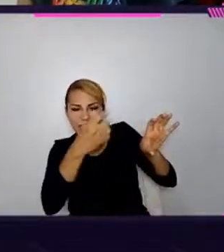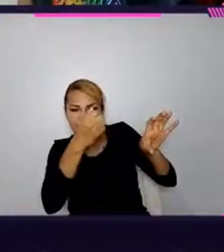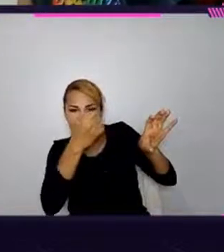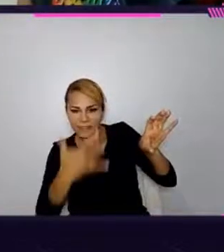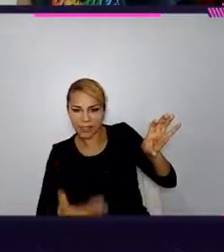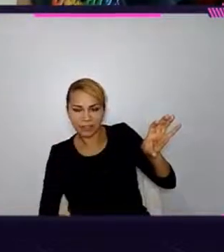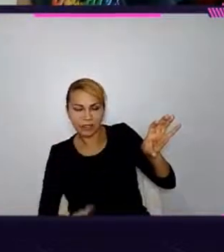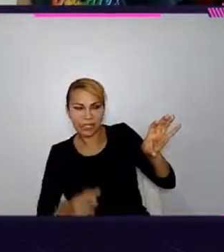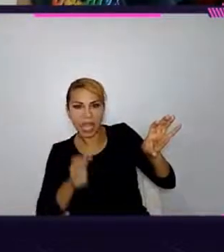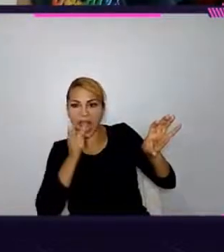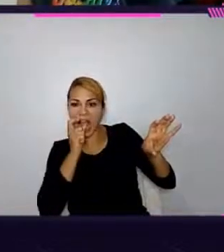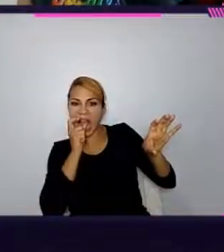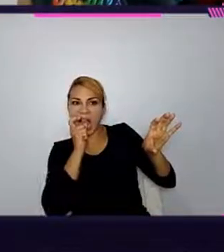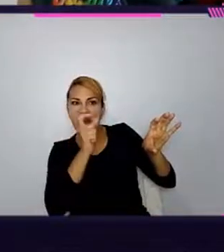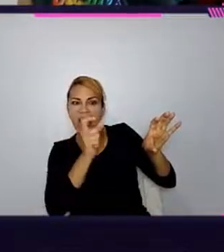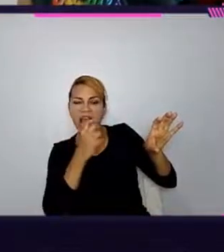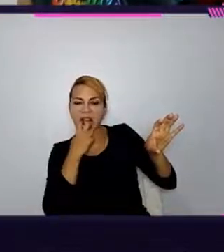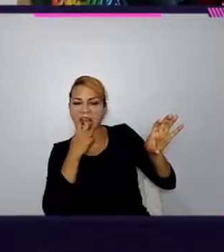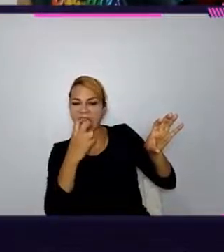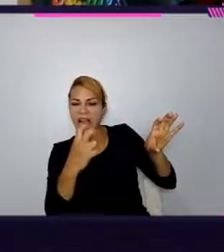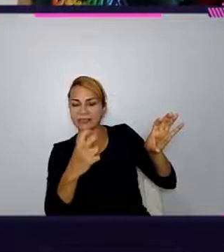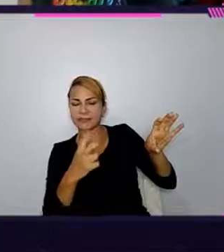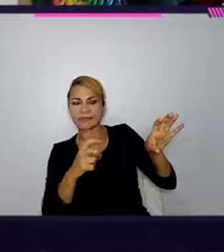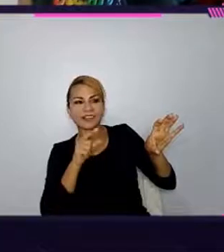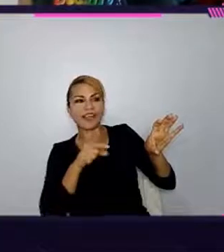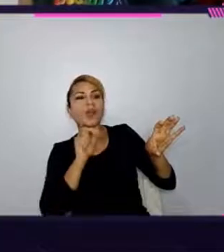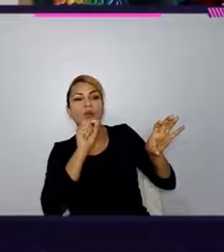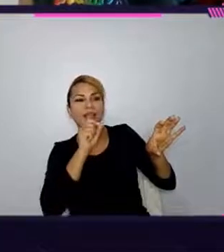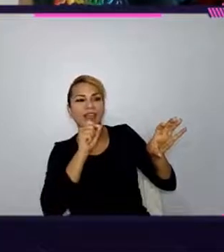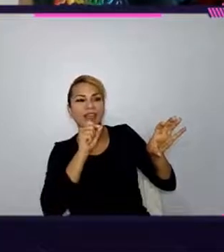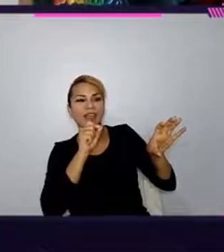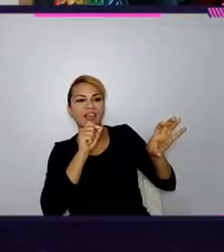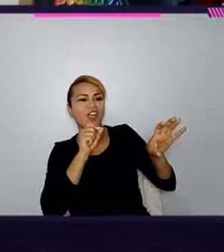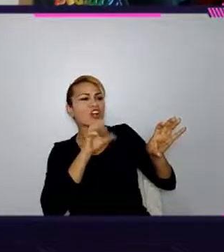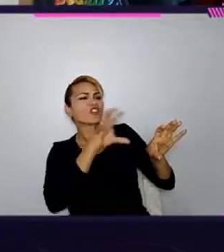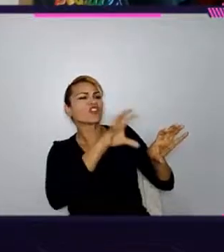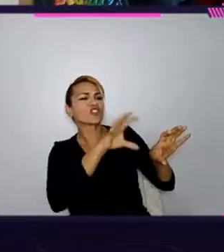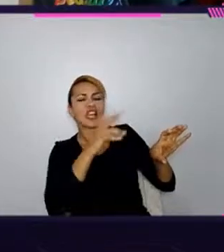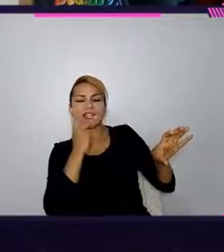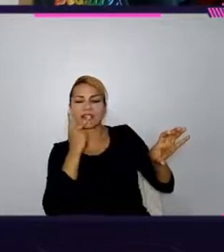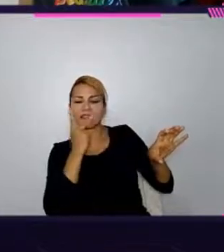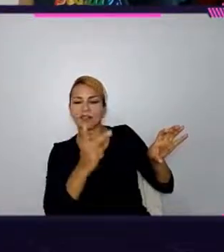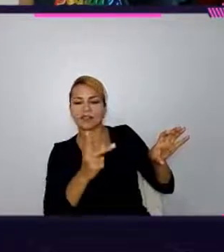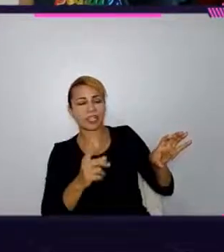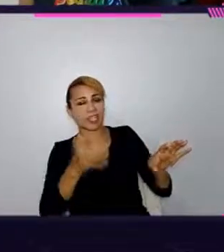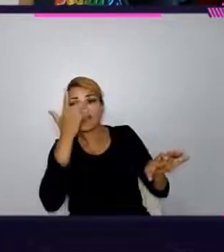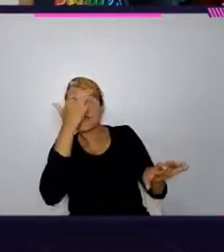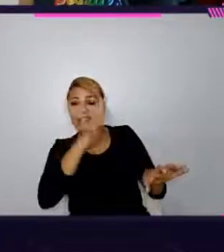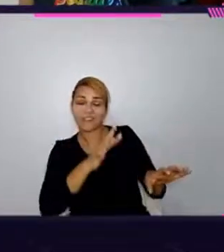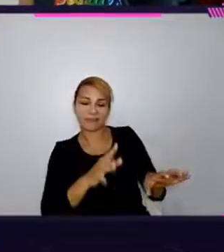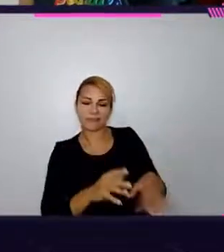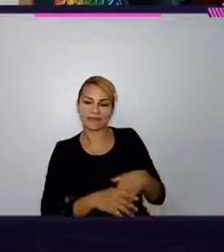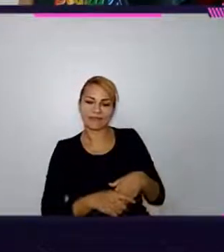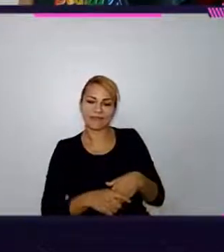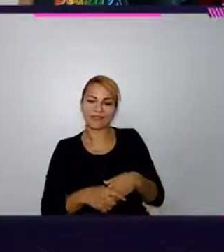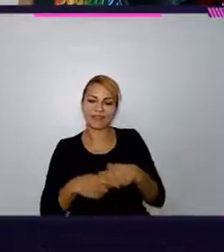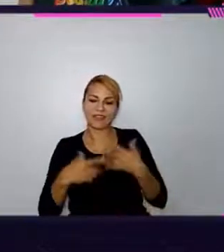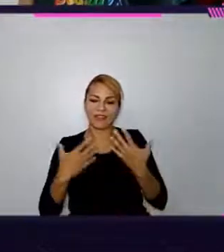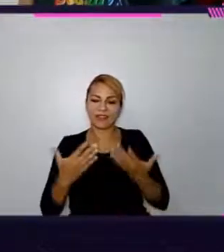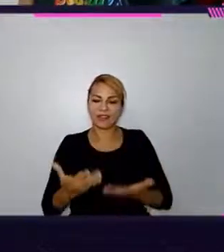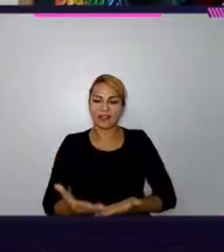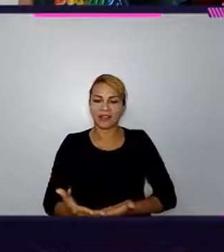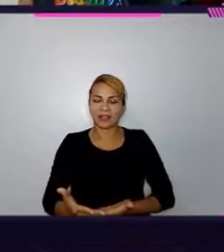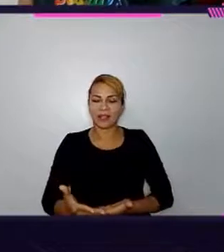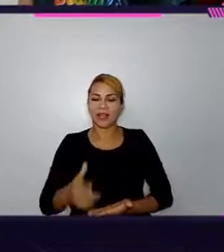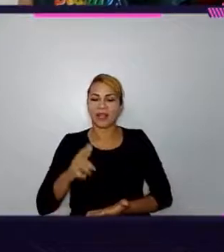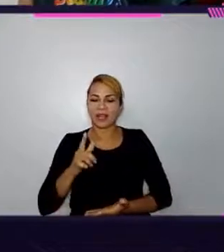gritando efetivamente comigo, mas era o sotaque dele. E eu não sabia disso. Então, essa